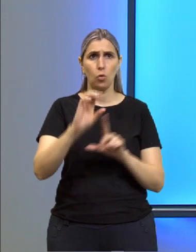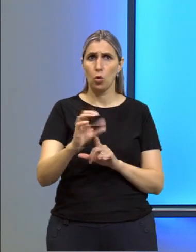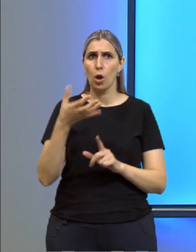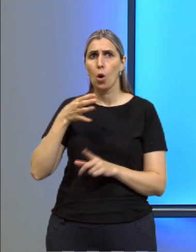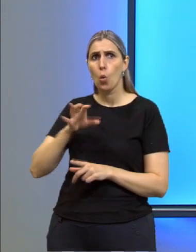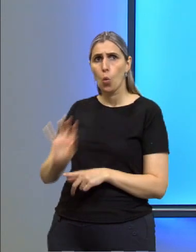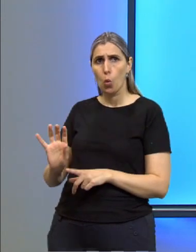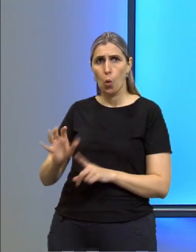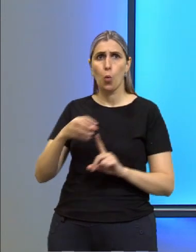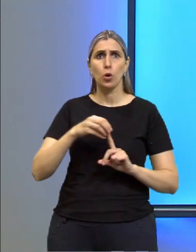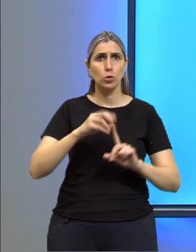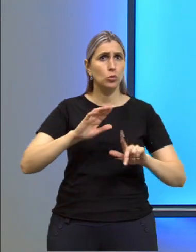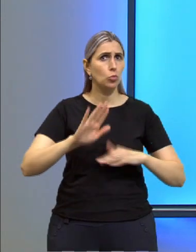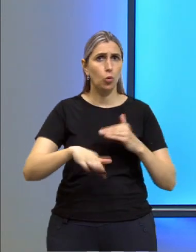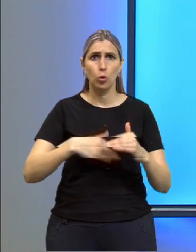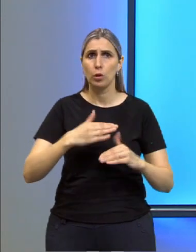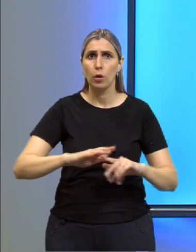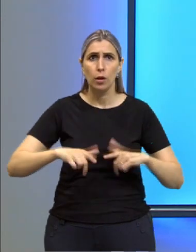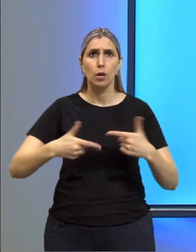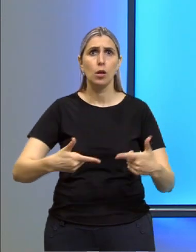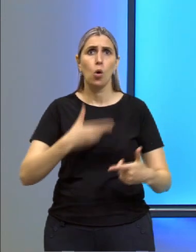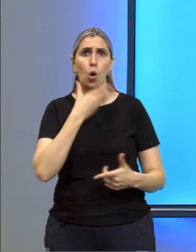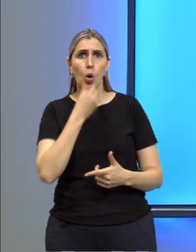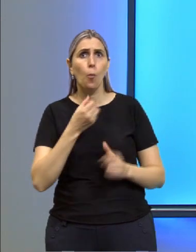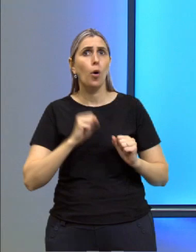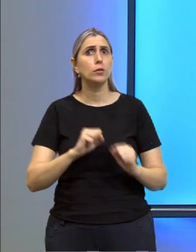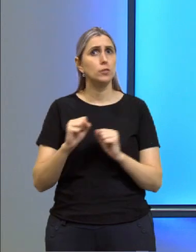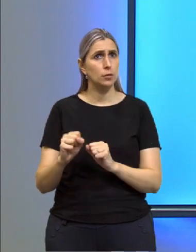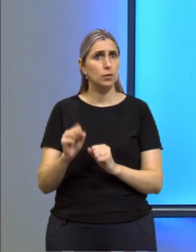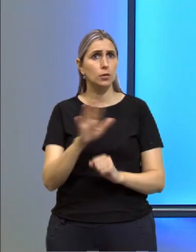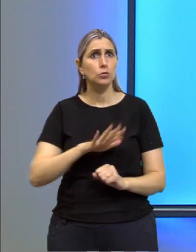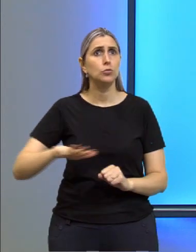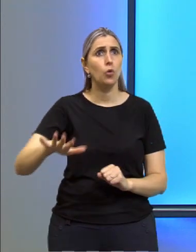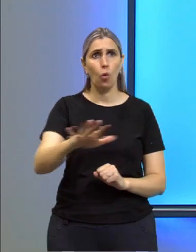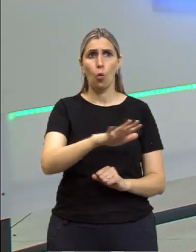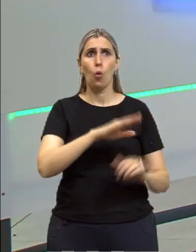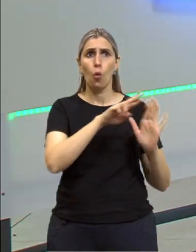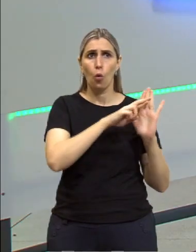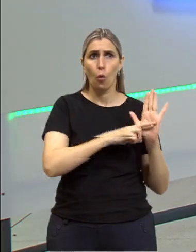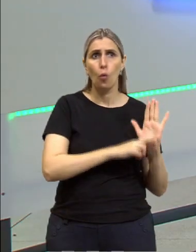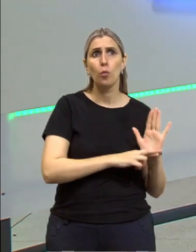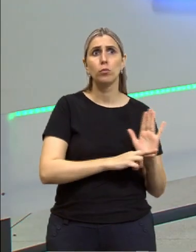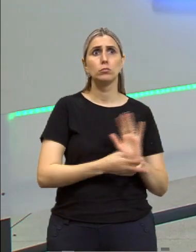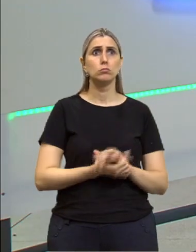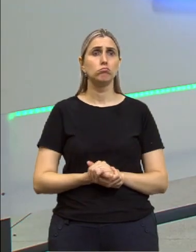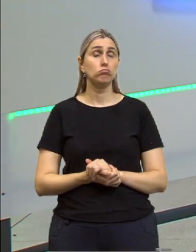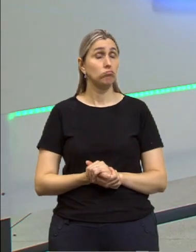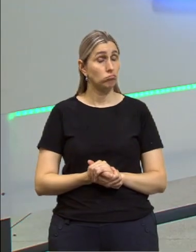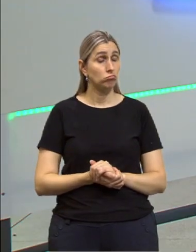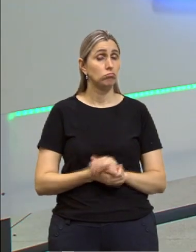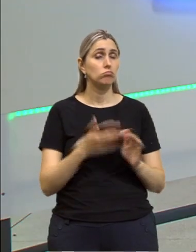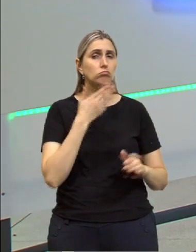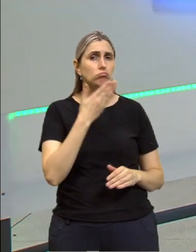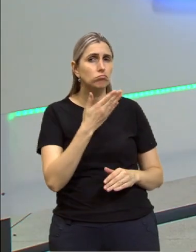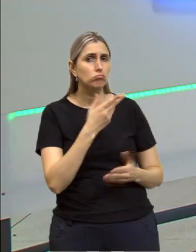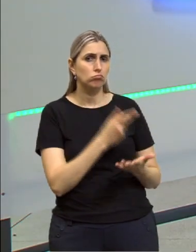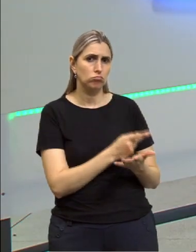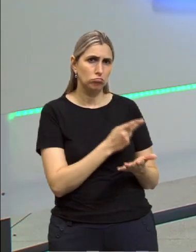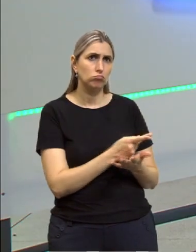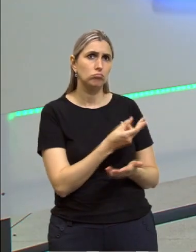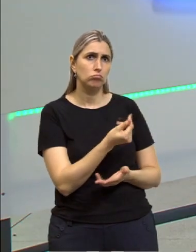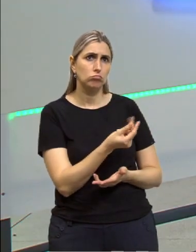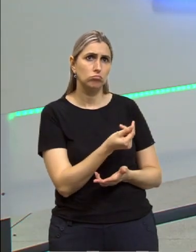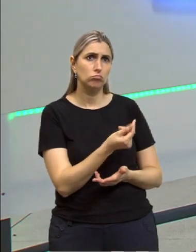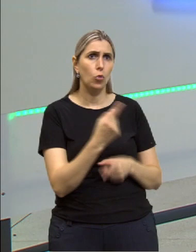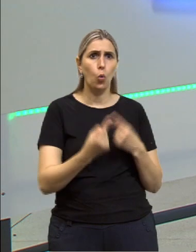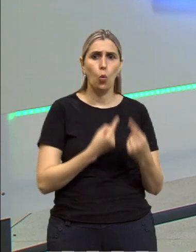Opõe-se ao princípio de que toda ação do homem possa valer como norma universal. Você vai pedir dinheiro emprestado, mas se um